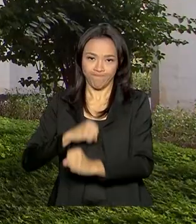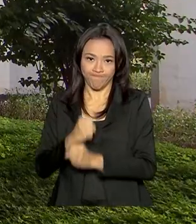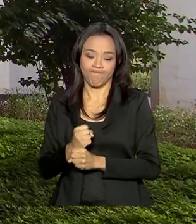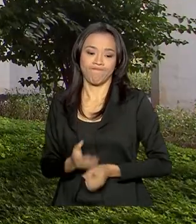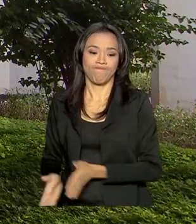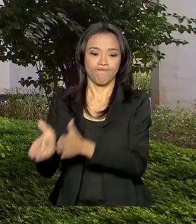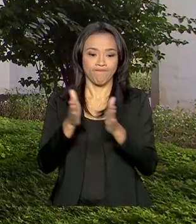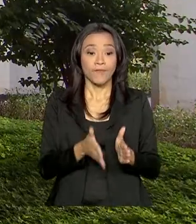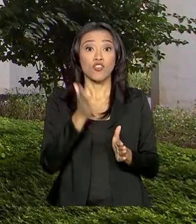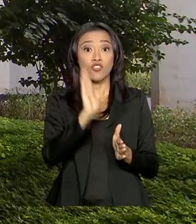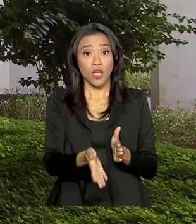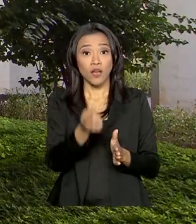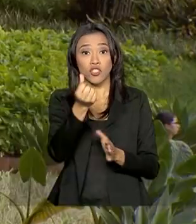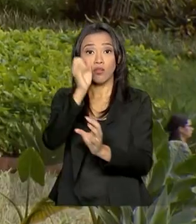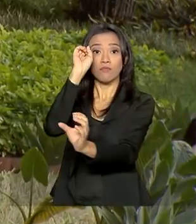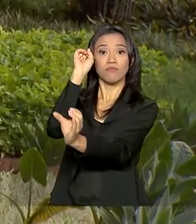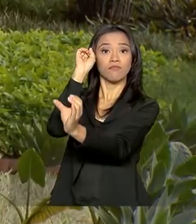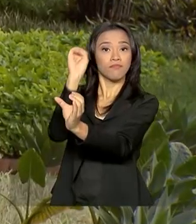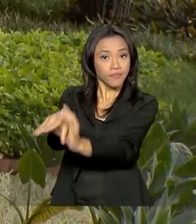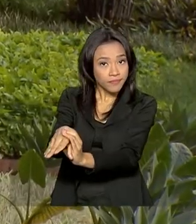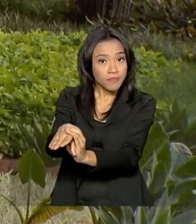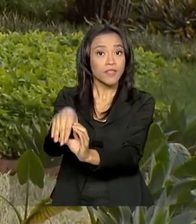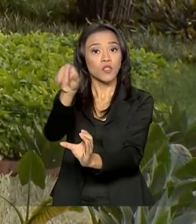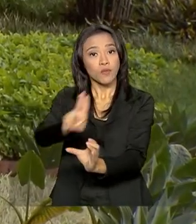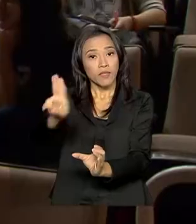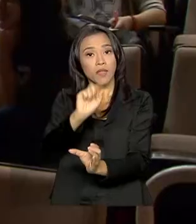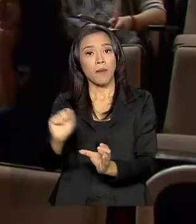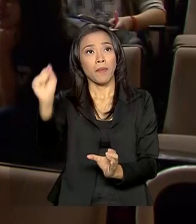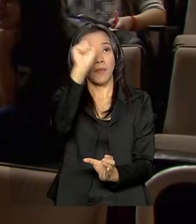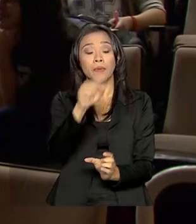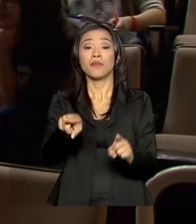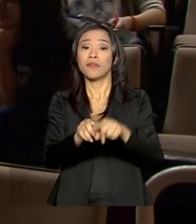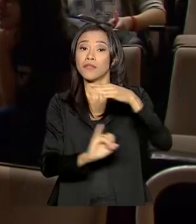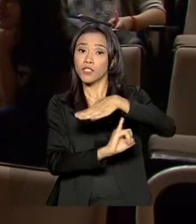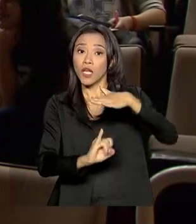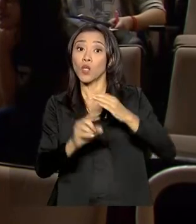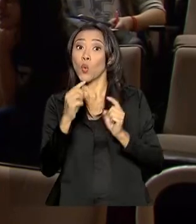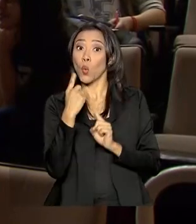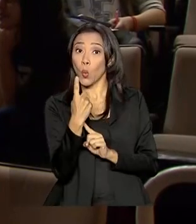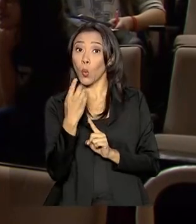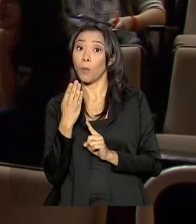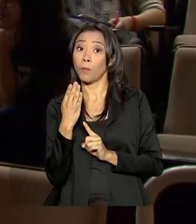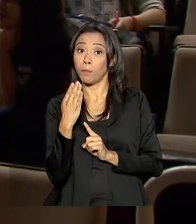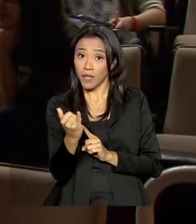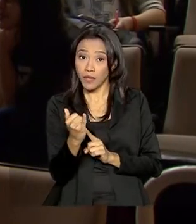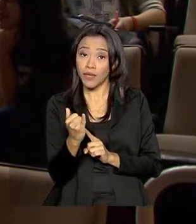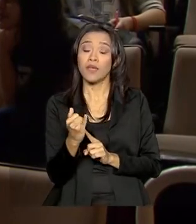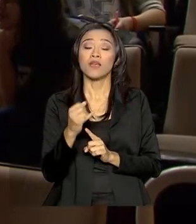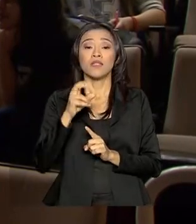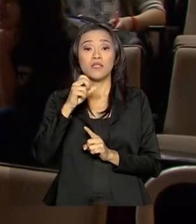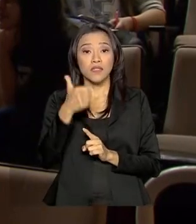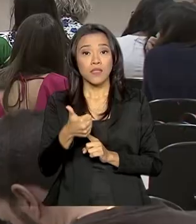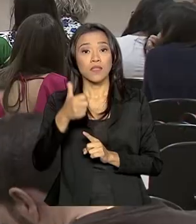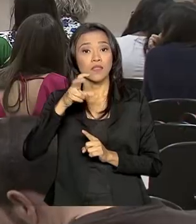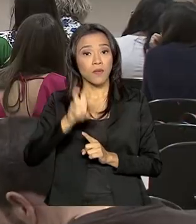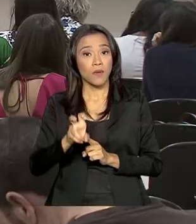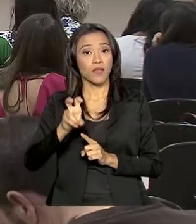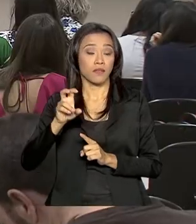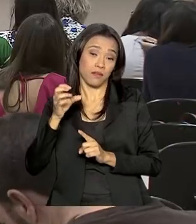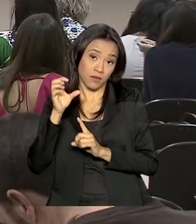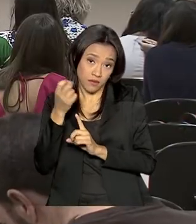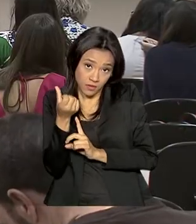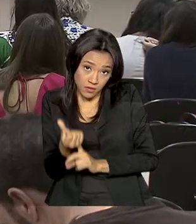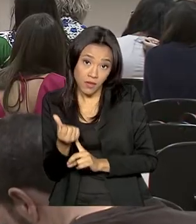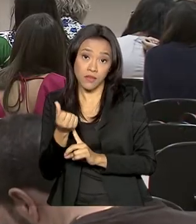está na conta das universidades públicas e institutos federais 1 bilhão 156 milhões de reais. O